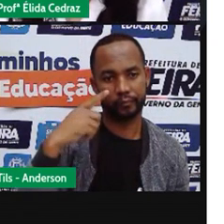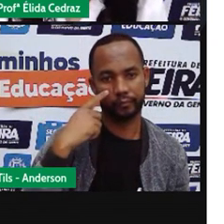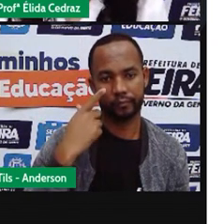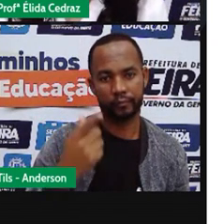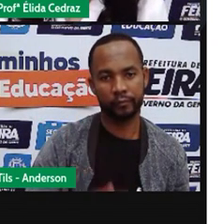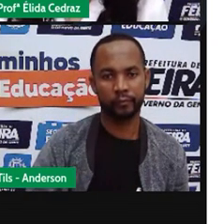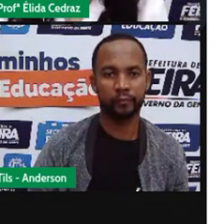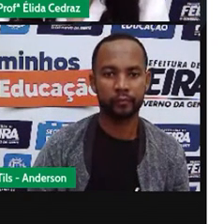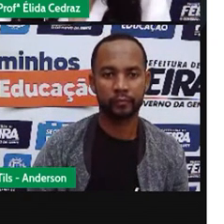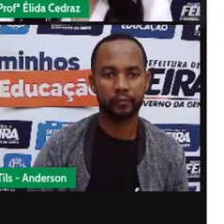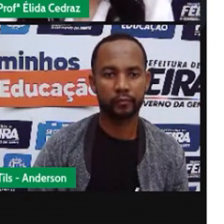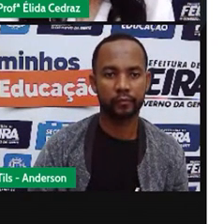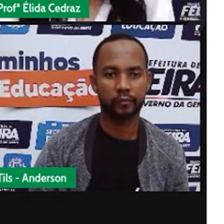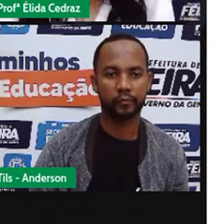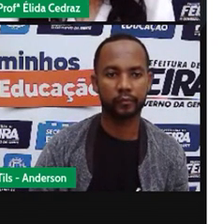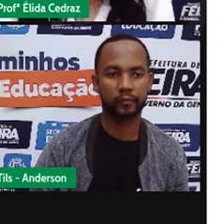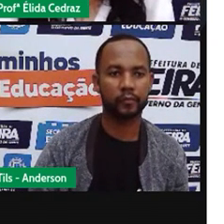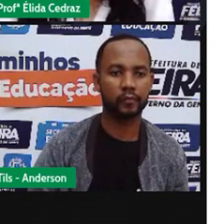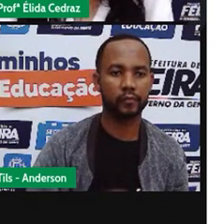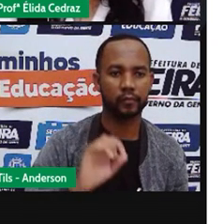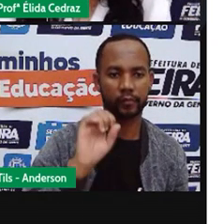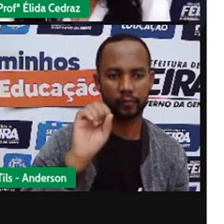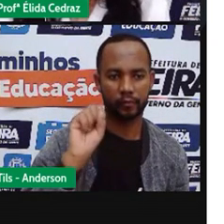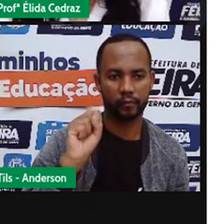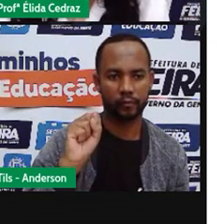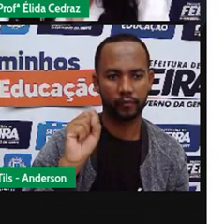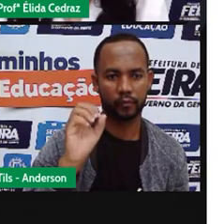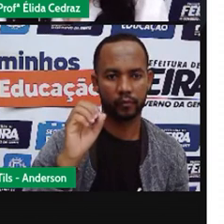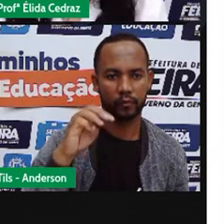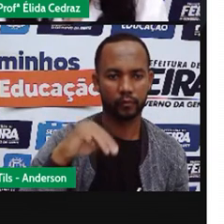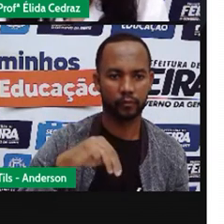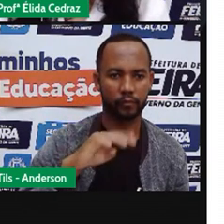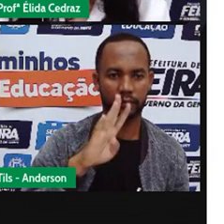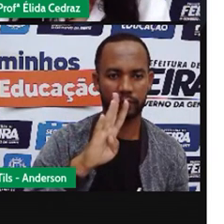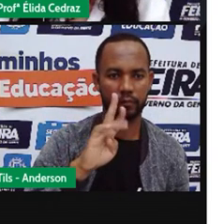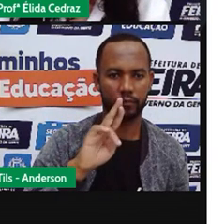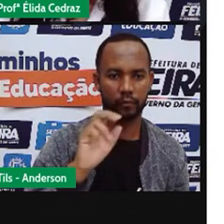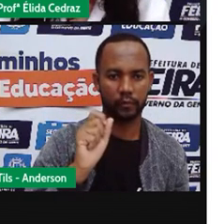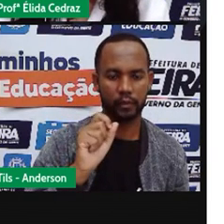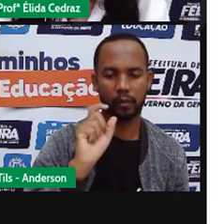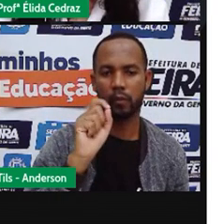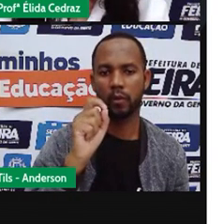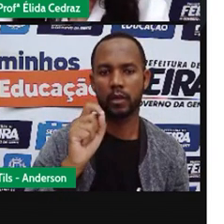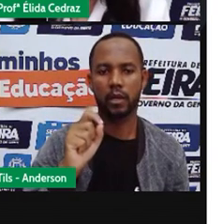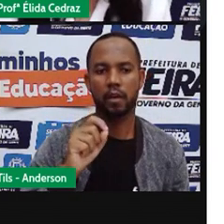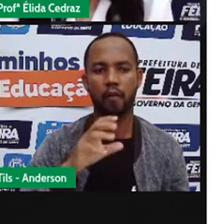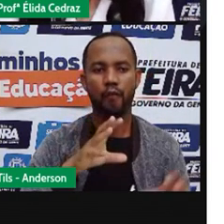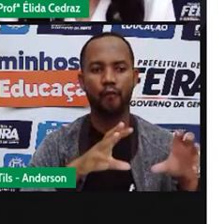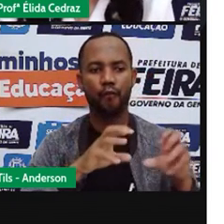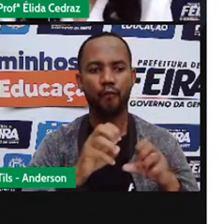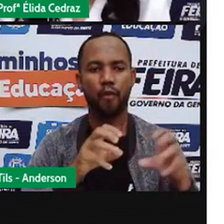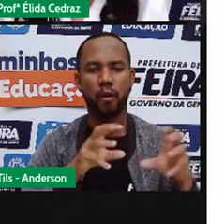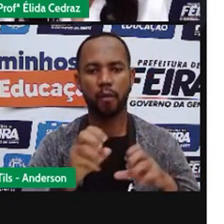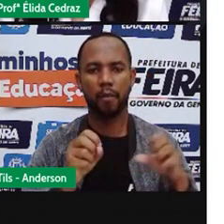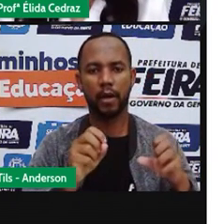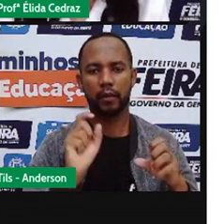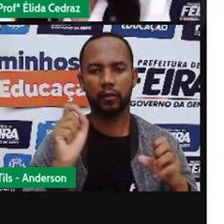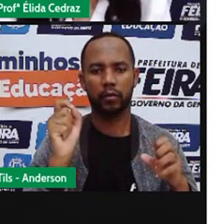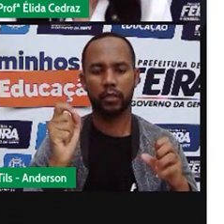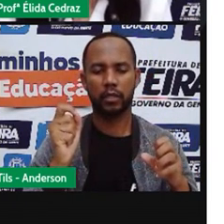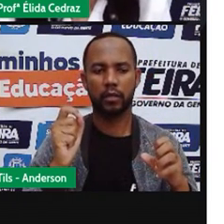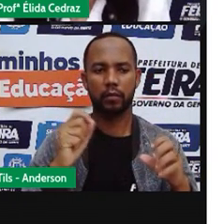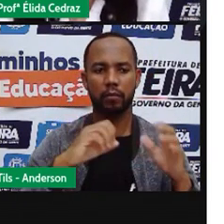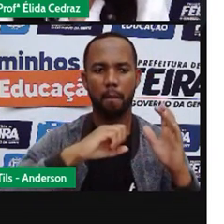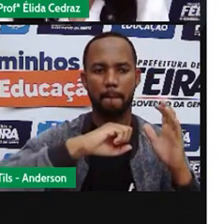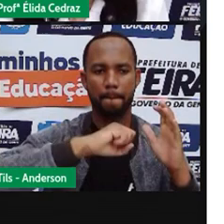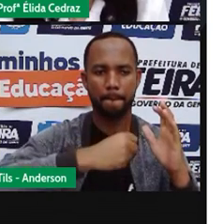E sombra? Sombra, ela é formada pelo bloqueio da luz por um corpo vivo